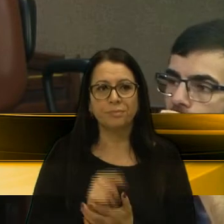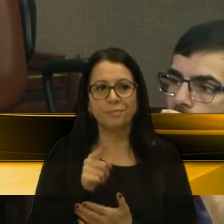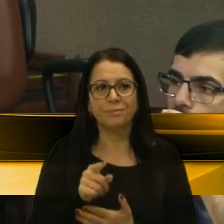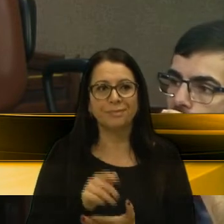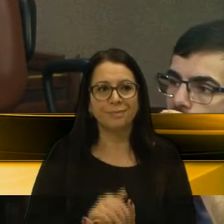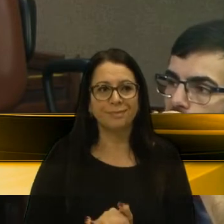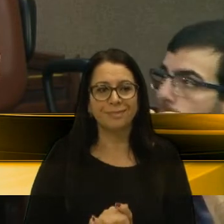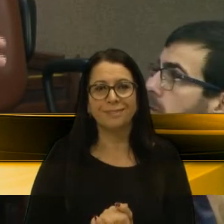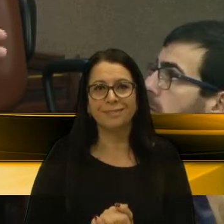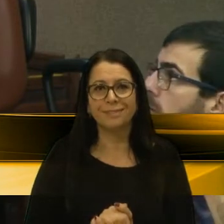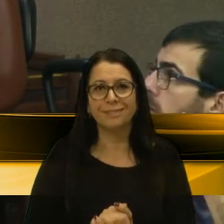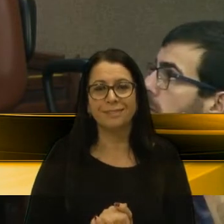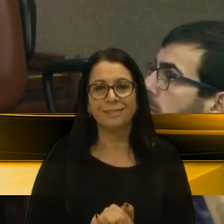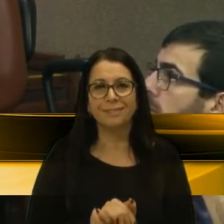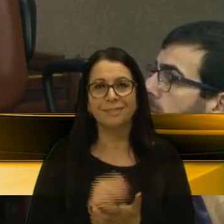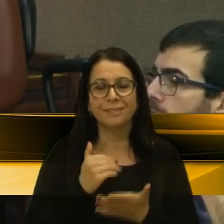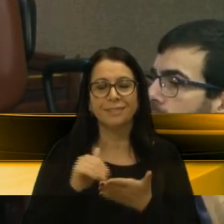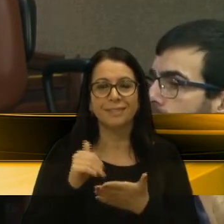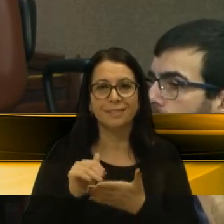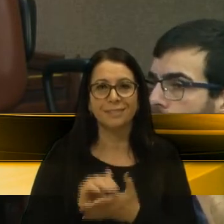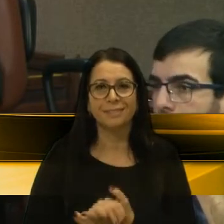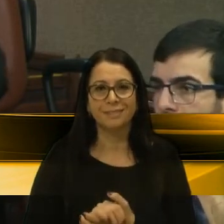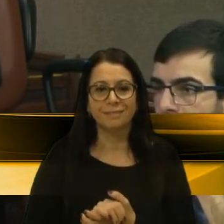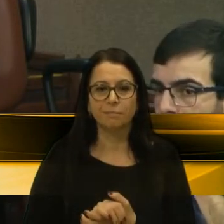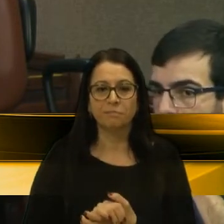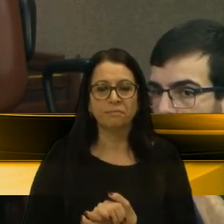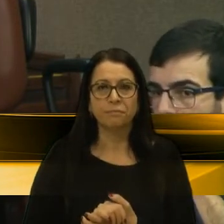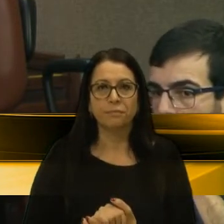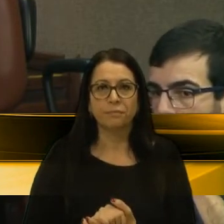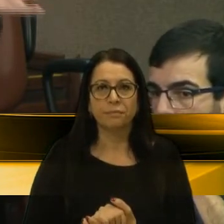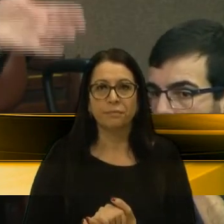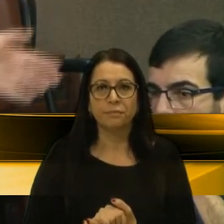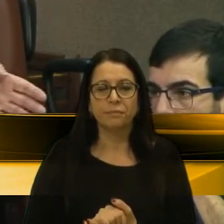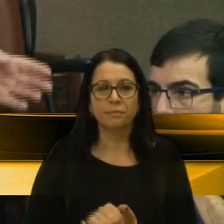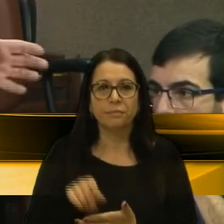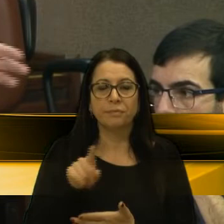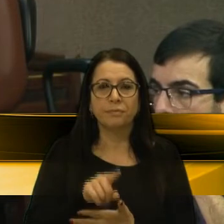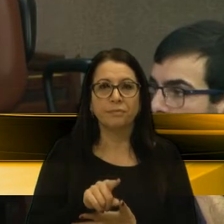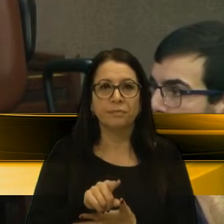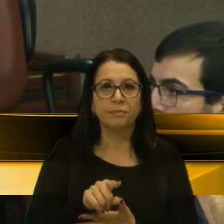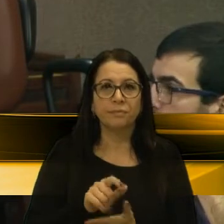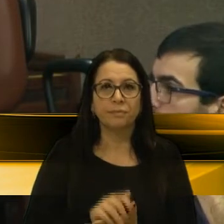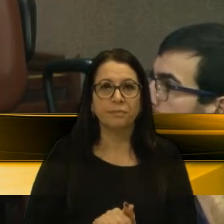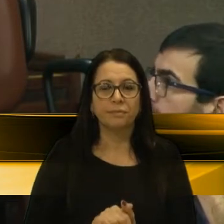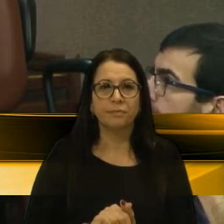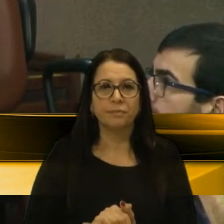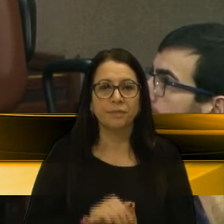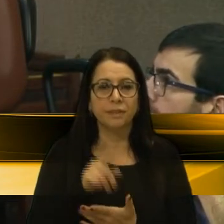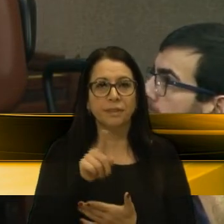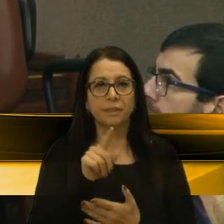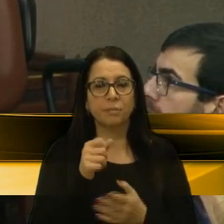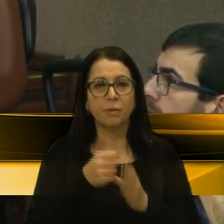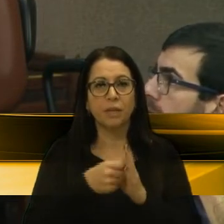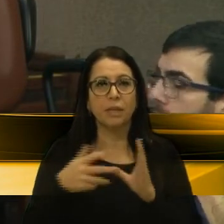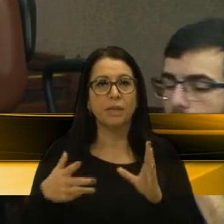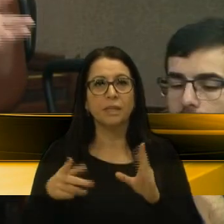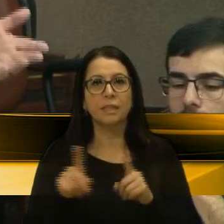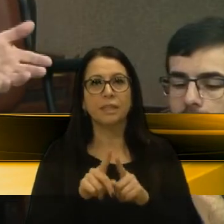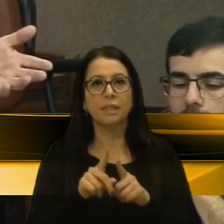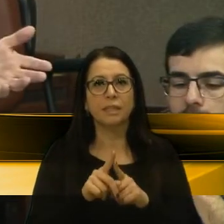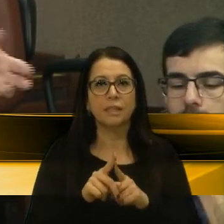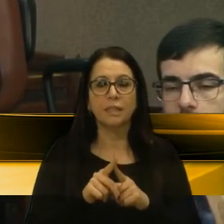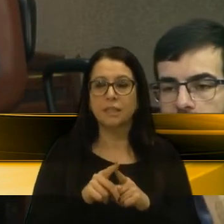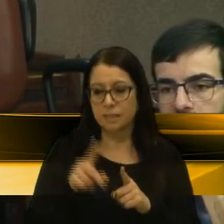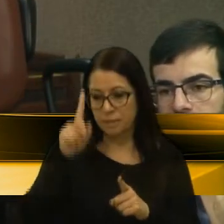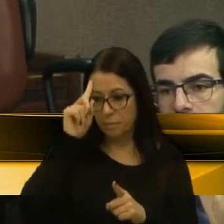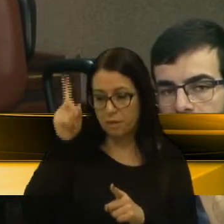constranger a secretária. Se há uma incompetente, isso está caracterizado. Se há uma pau mandada,